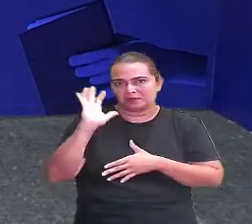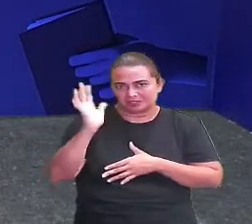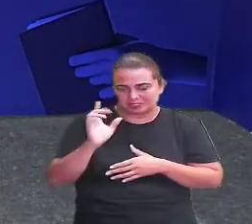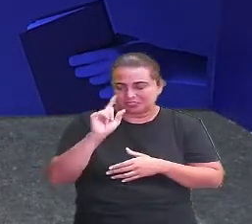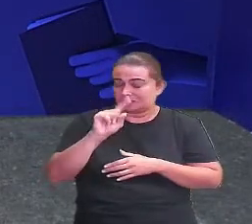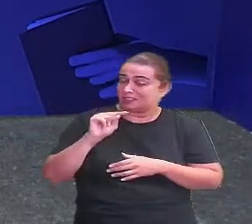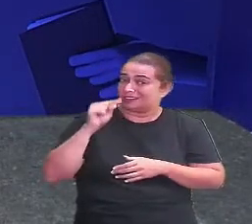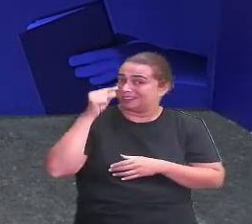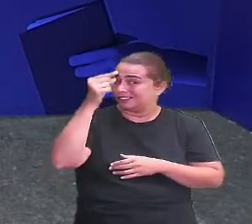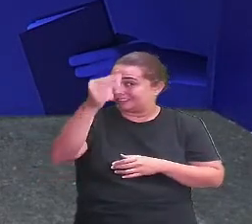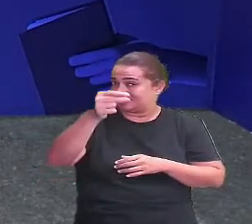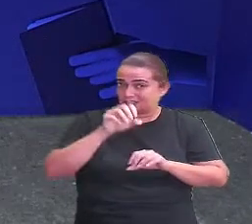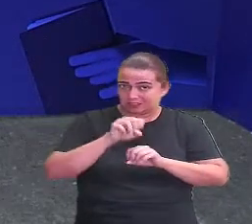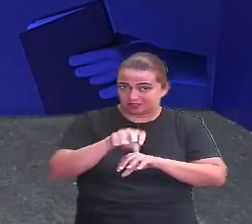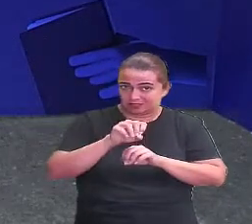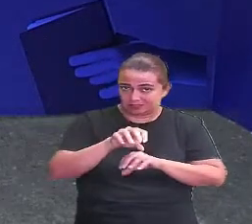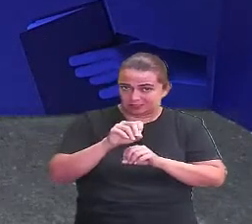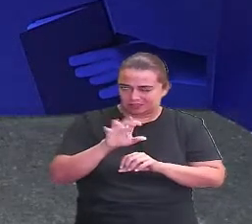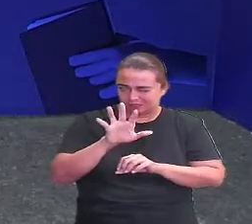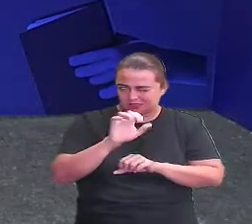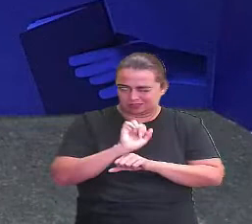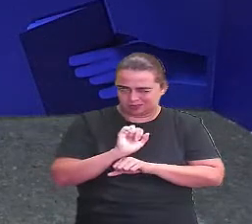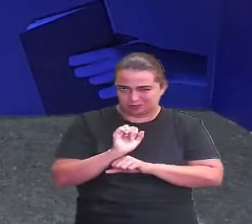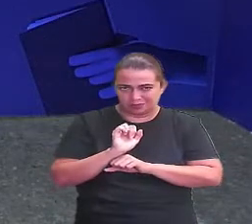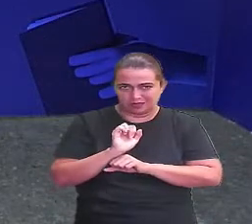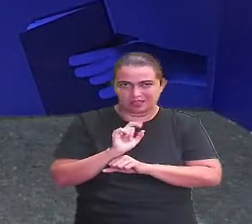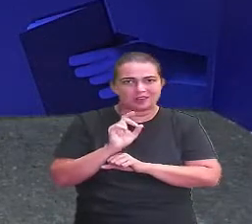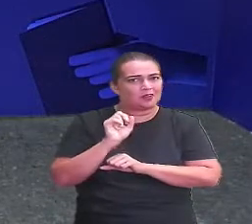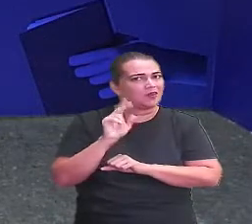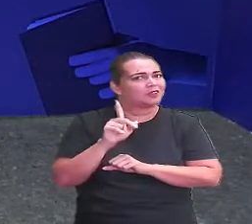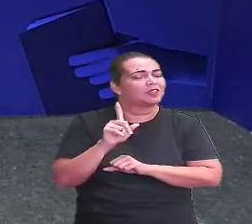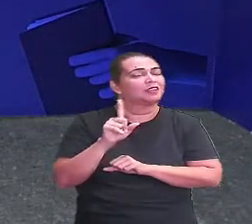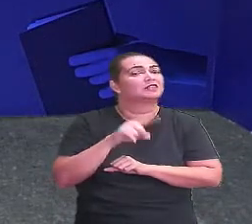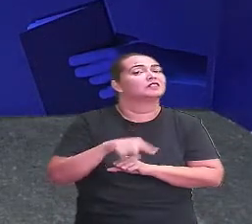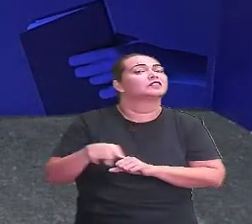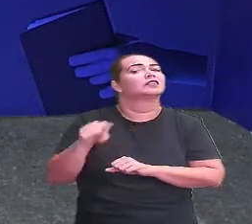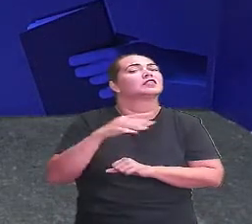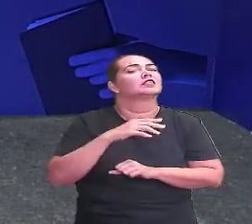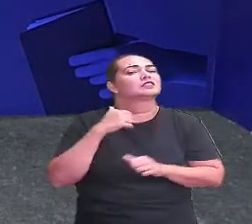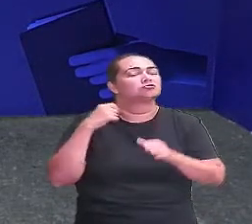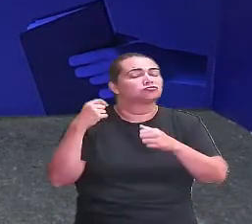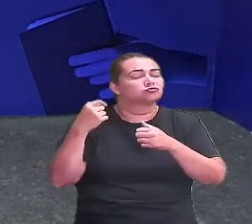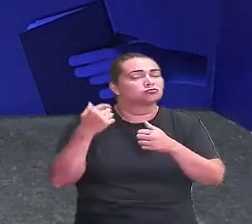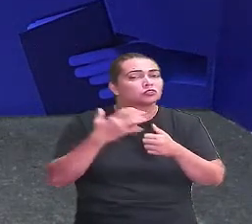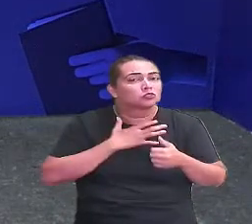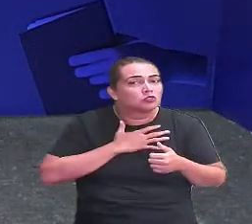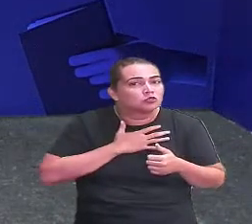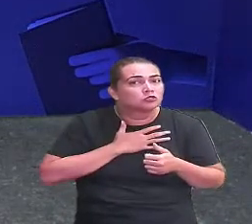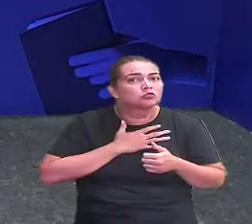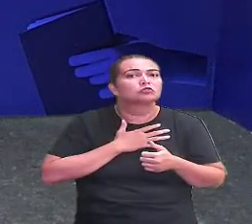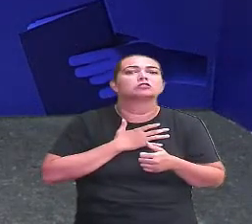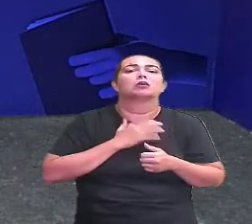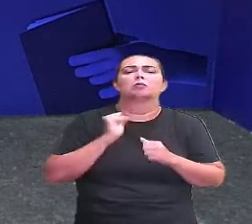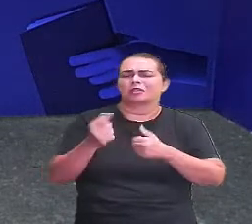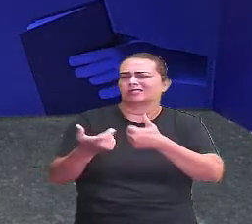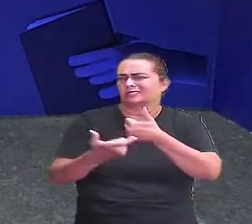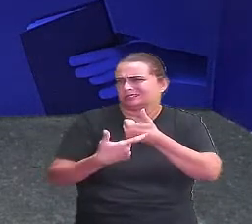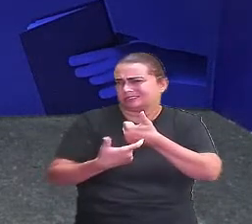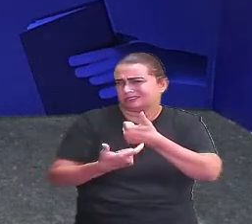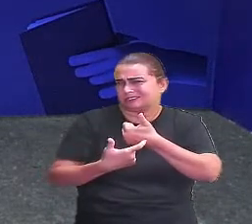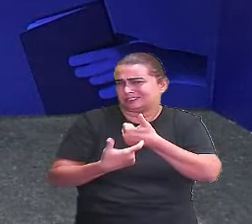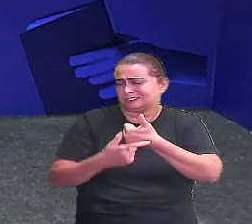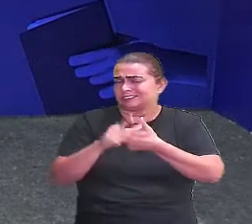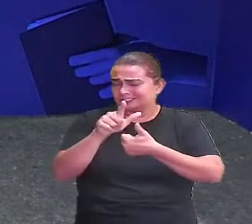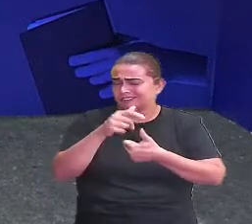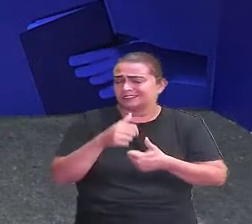próximas aulas também. Então, me aguardem. Tá certo? Espero que todos tenham curtido bastante. Certo? Peço